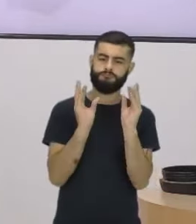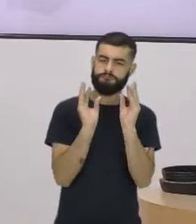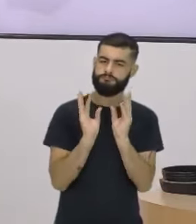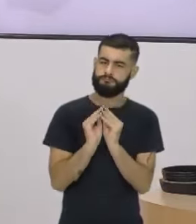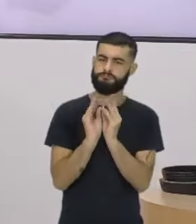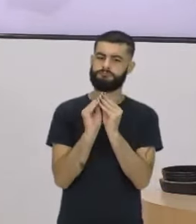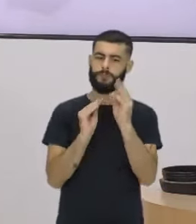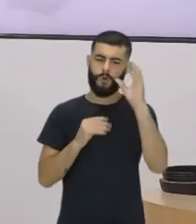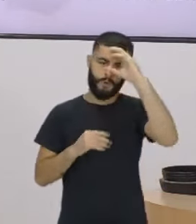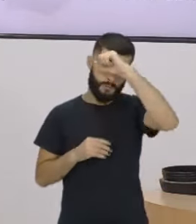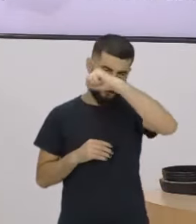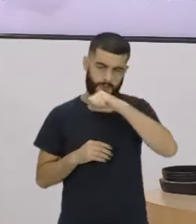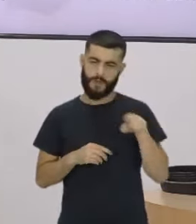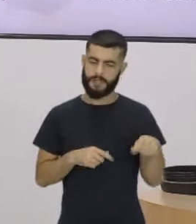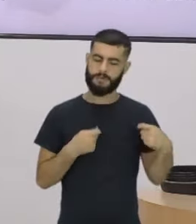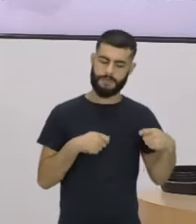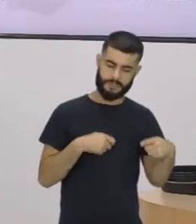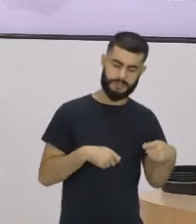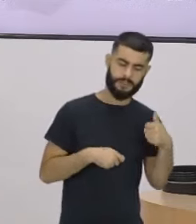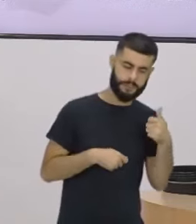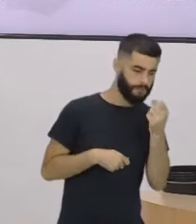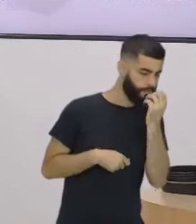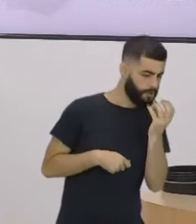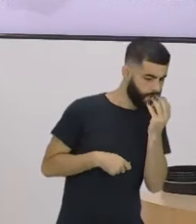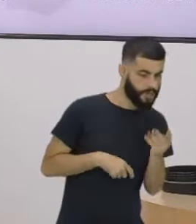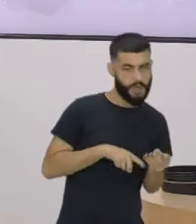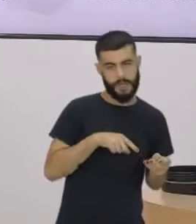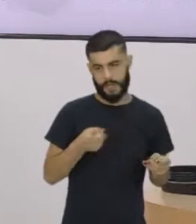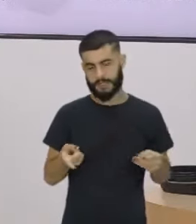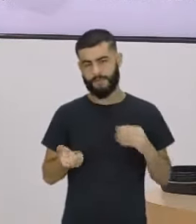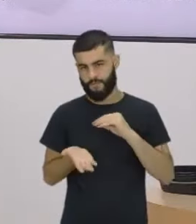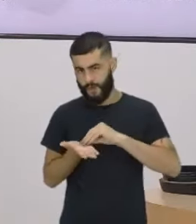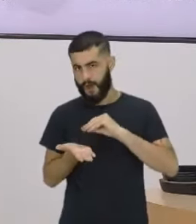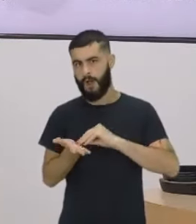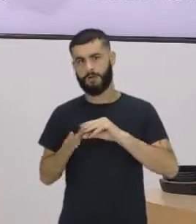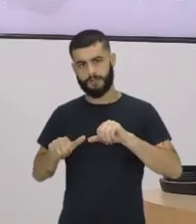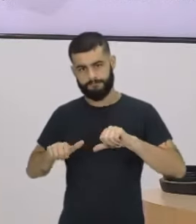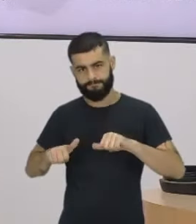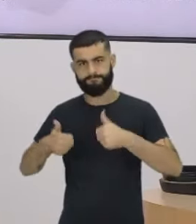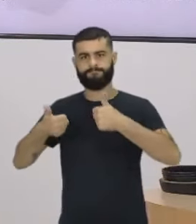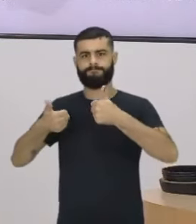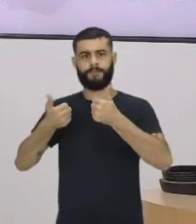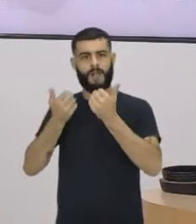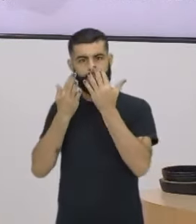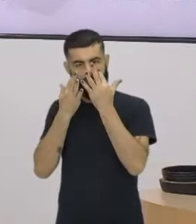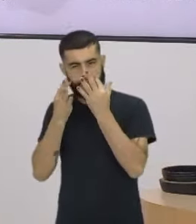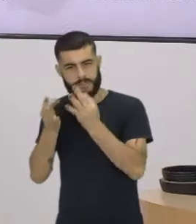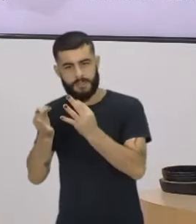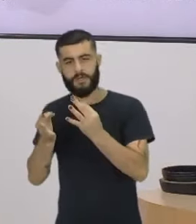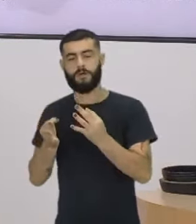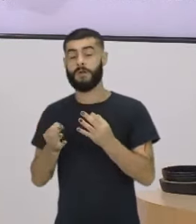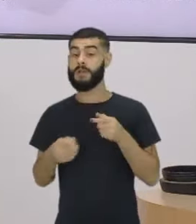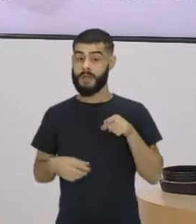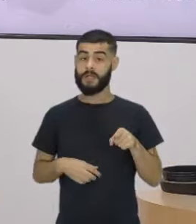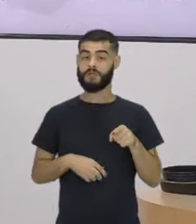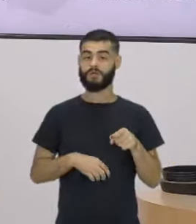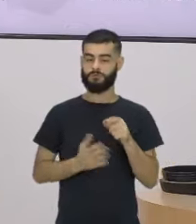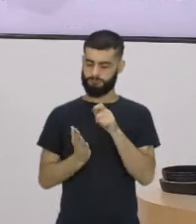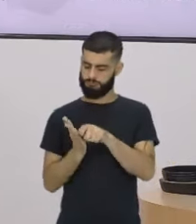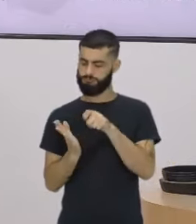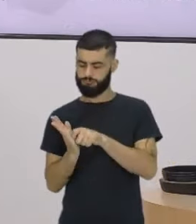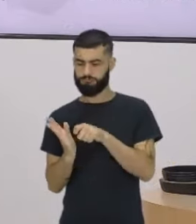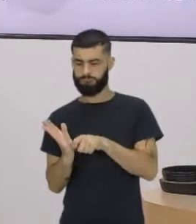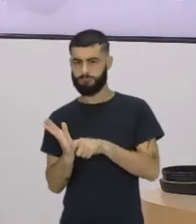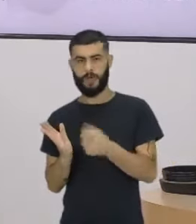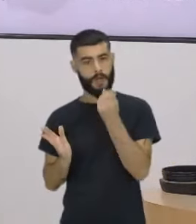melhor, outros eu preciso de um pouquinho mais de atenção. e essa forma, a gente sugere o Diário de Práticas e Vivências porque é um material que você tem